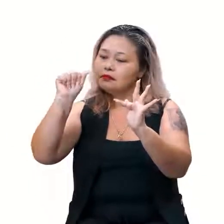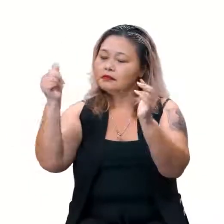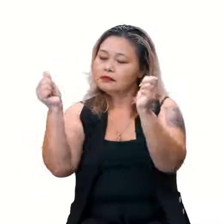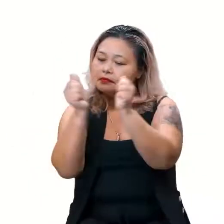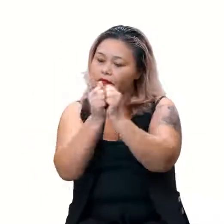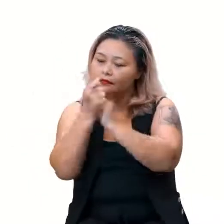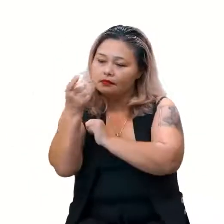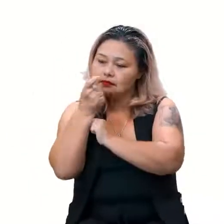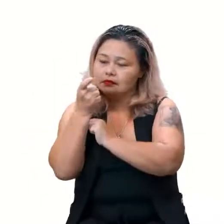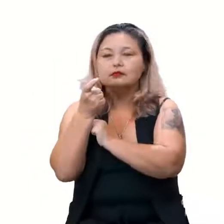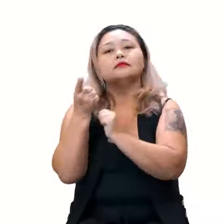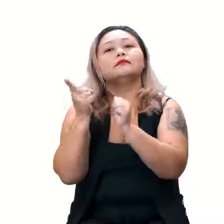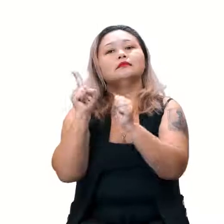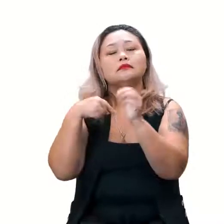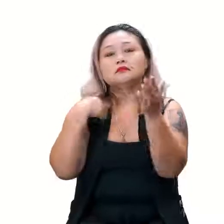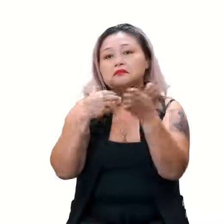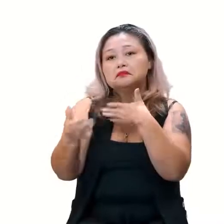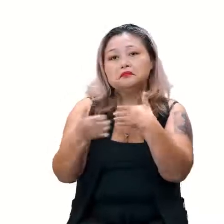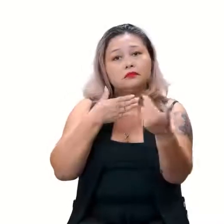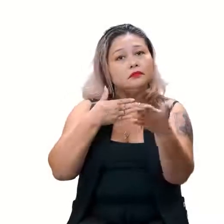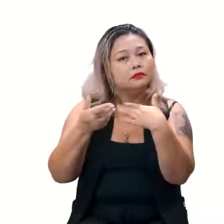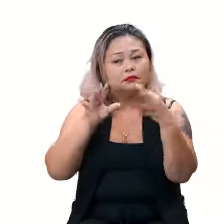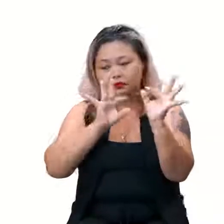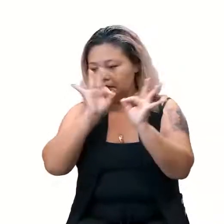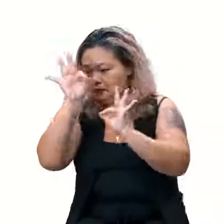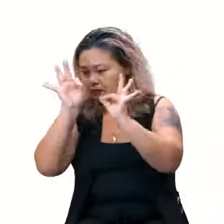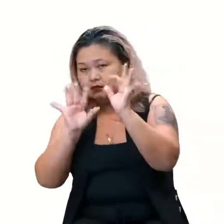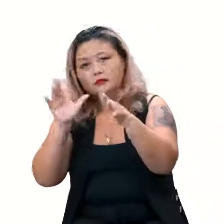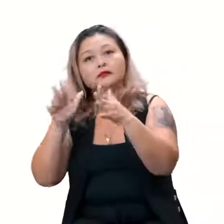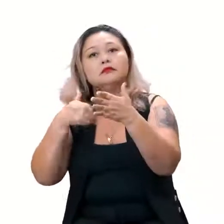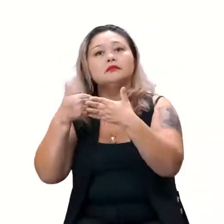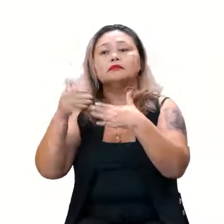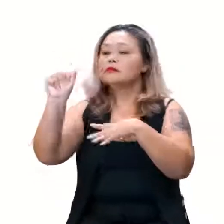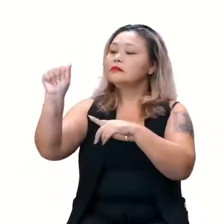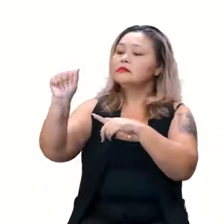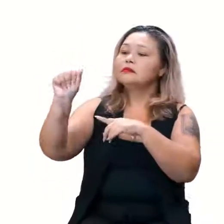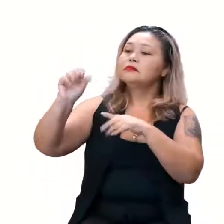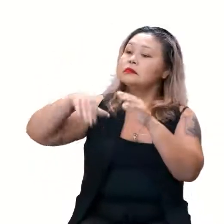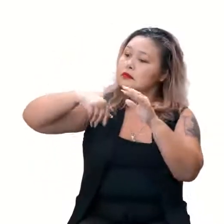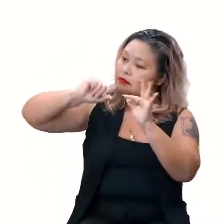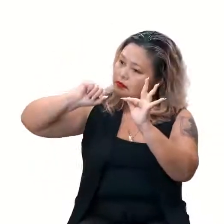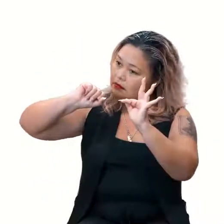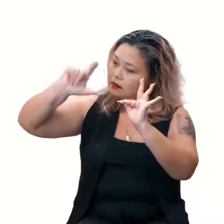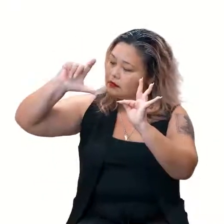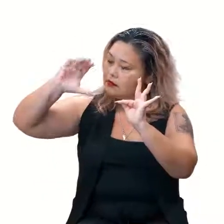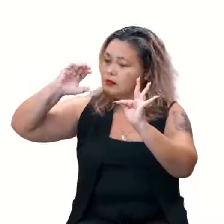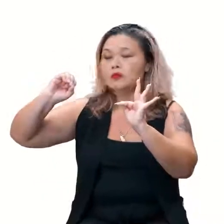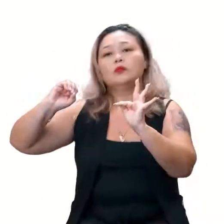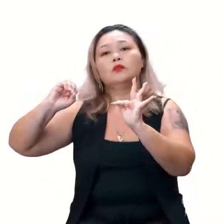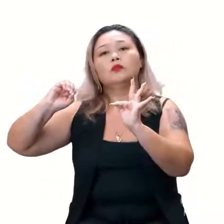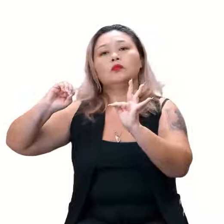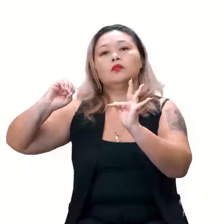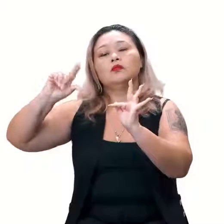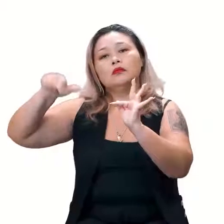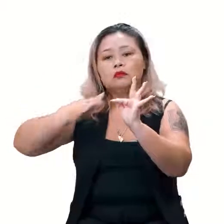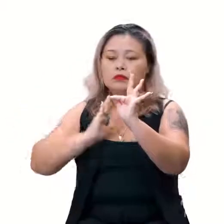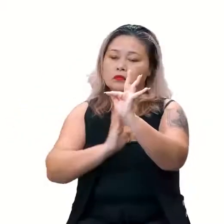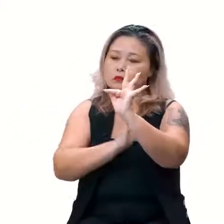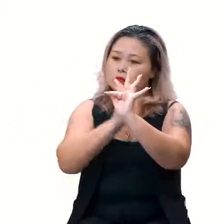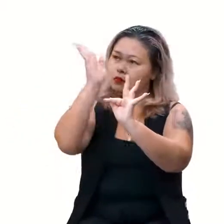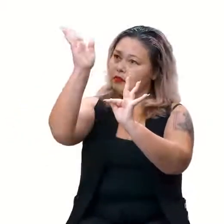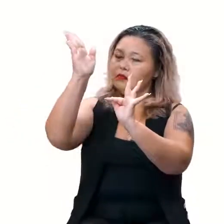no X. Independente da ordem, tá? Esse A agora é positivo. Melhor que 0. Então, crescente.